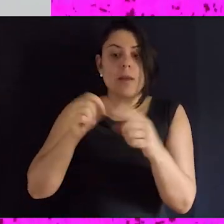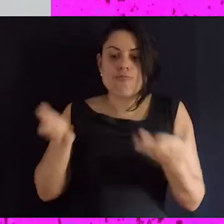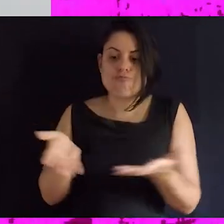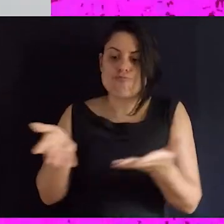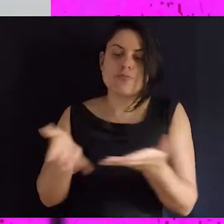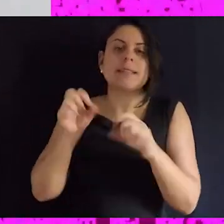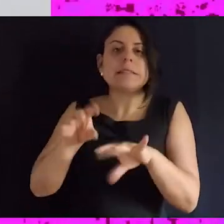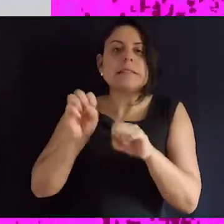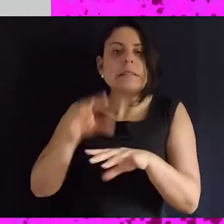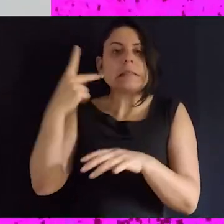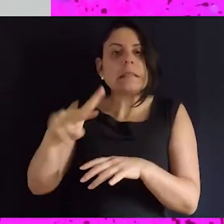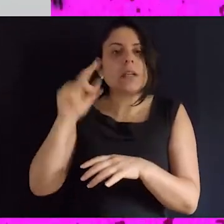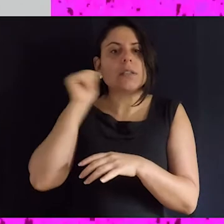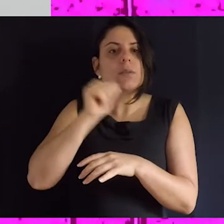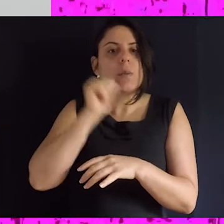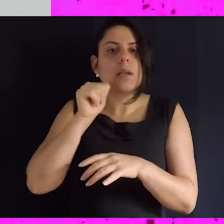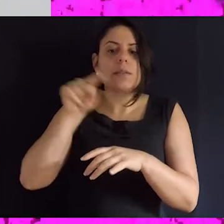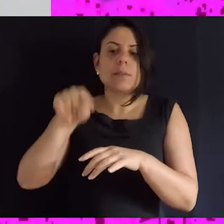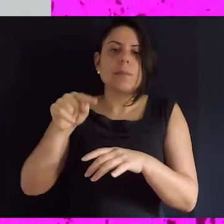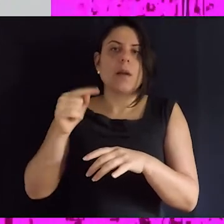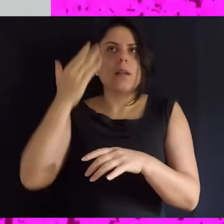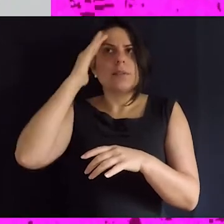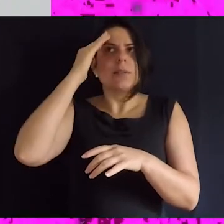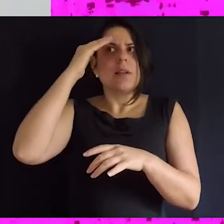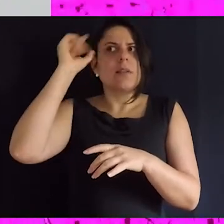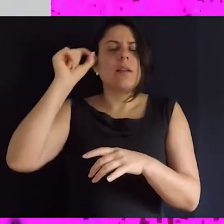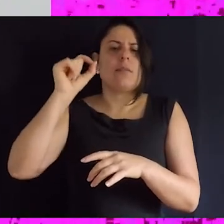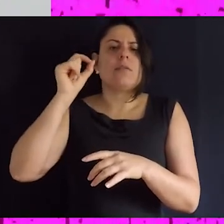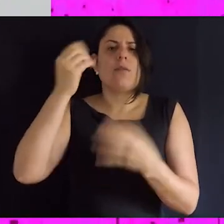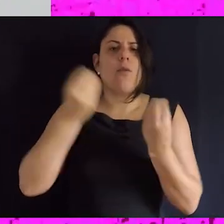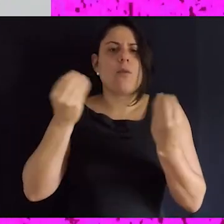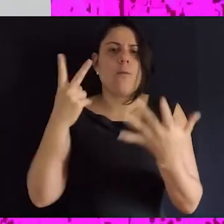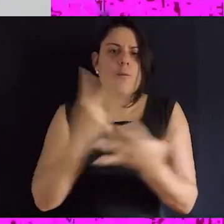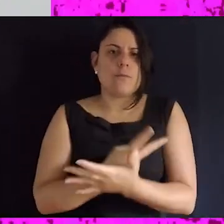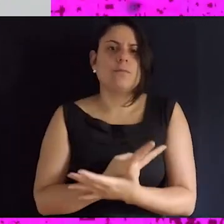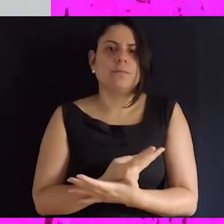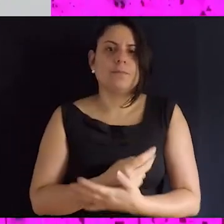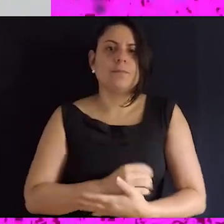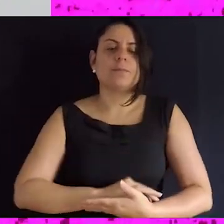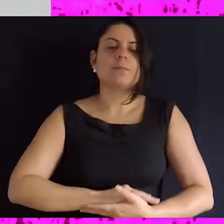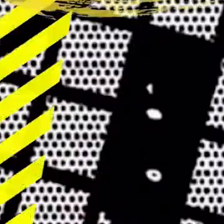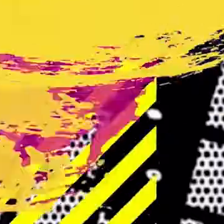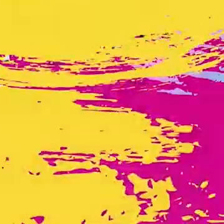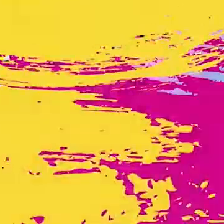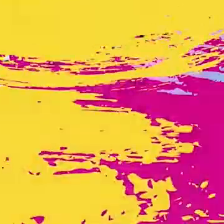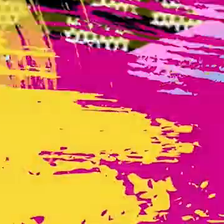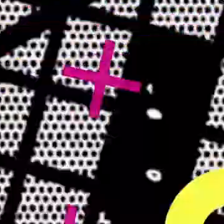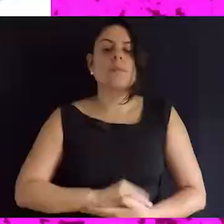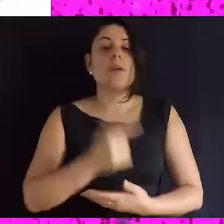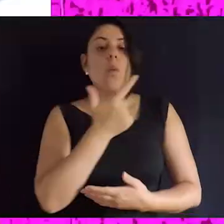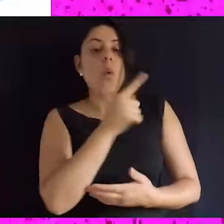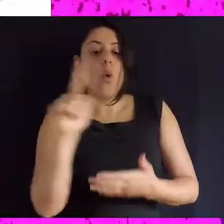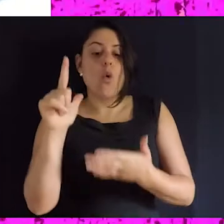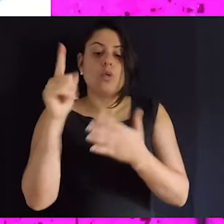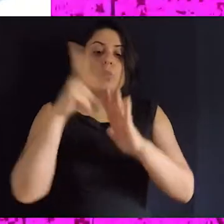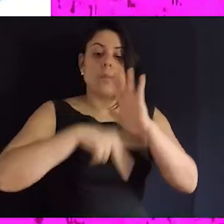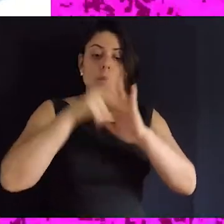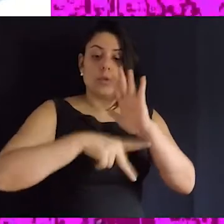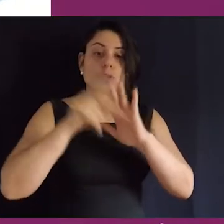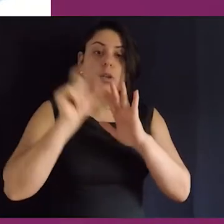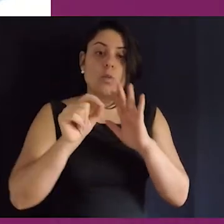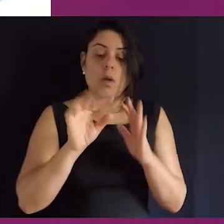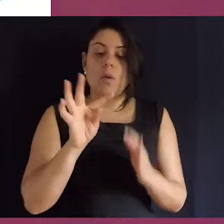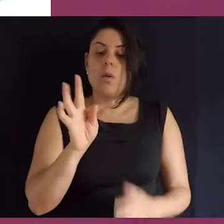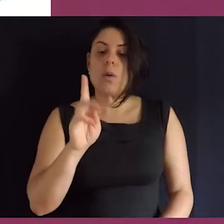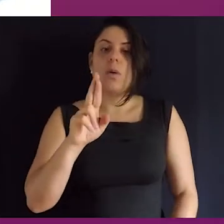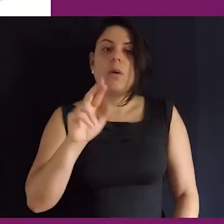a se fortalecerem para saírem de situações de violência que elas possam vir a se encontrar. O outro projeto que o